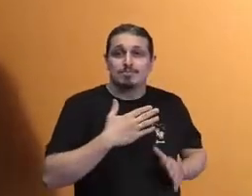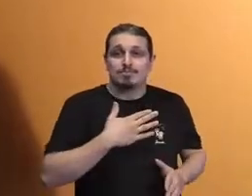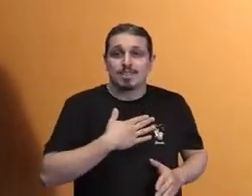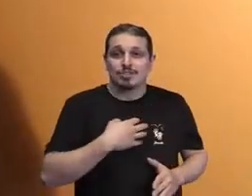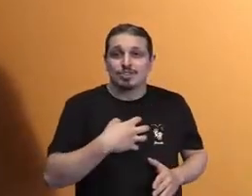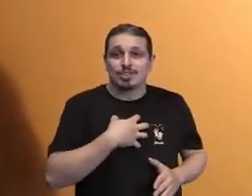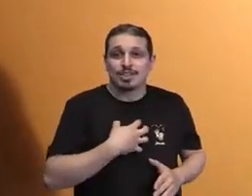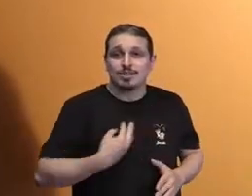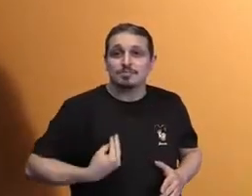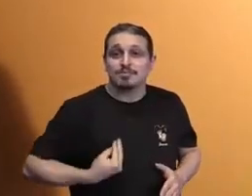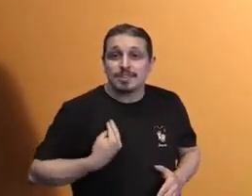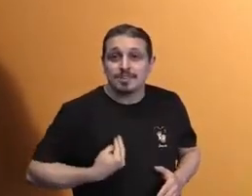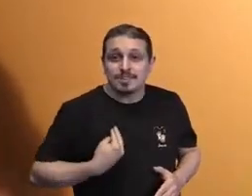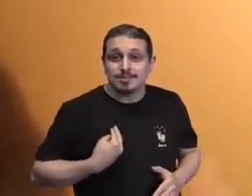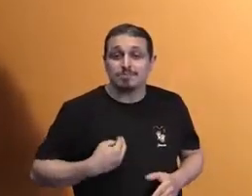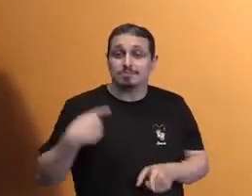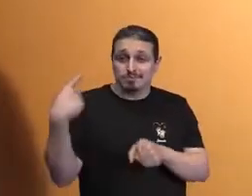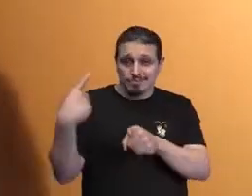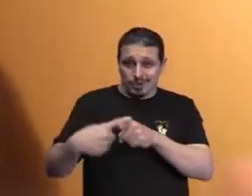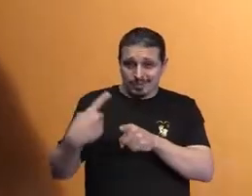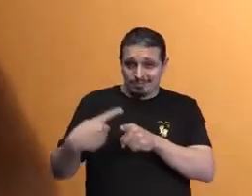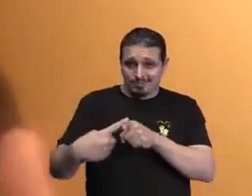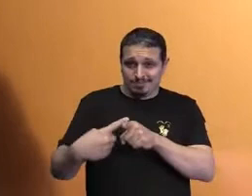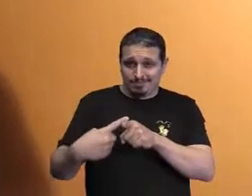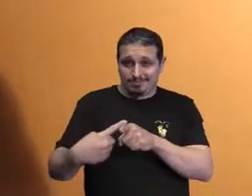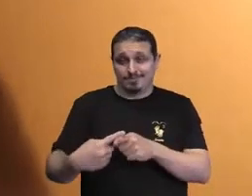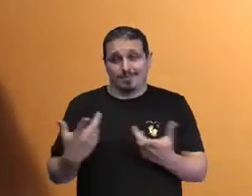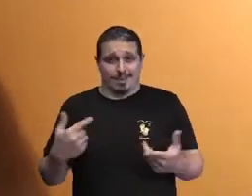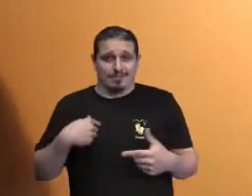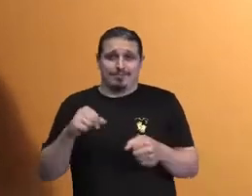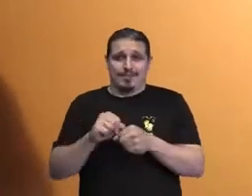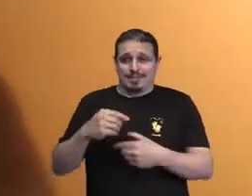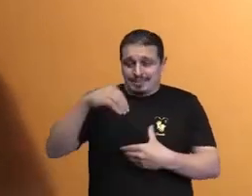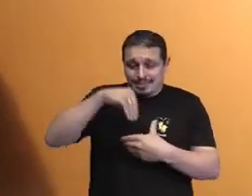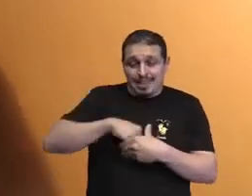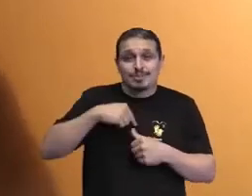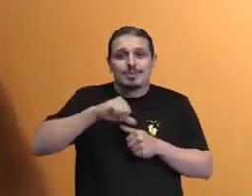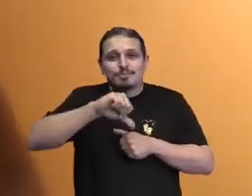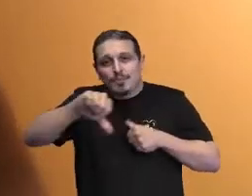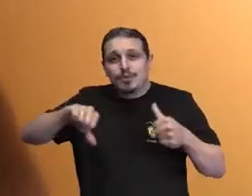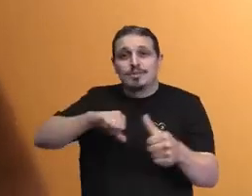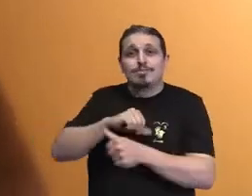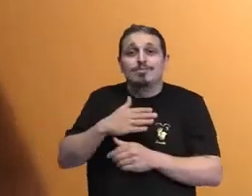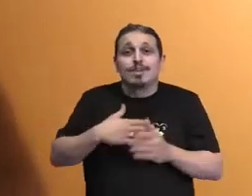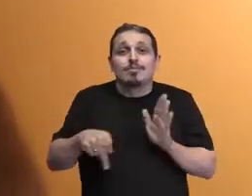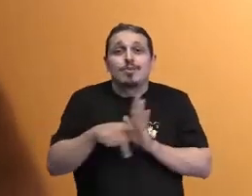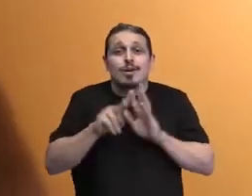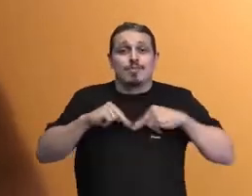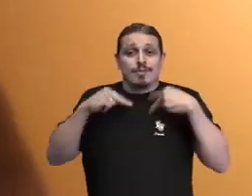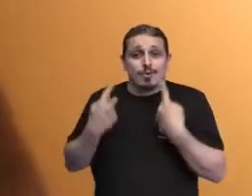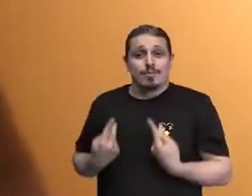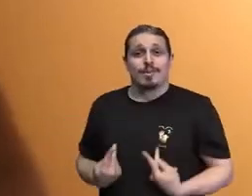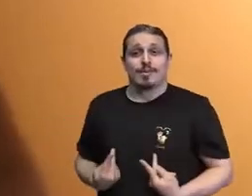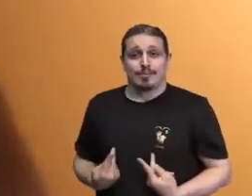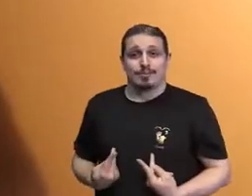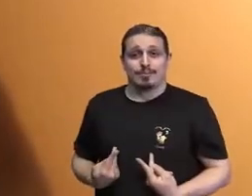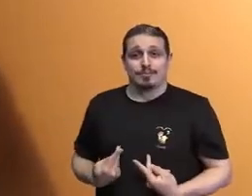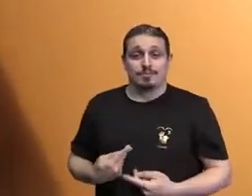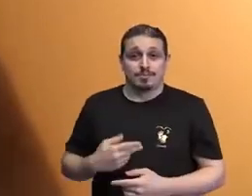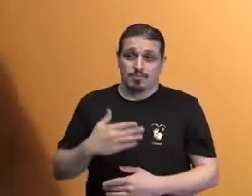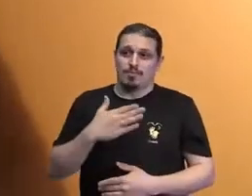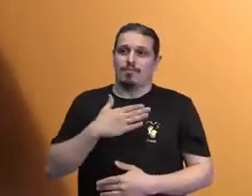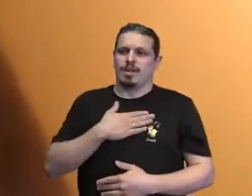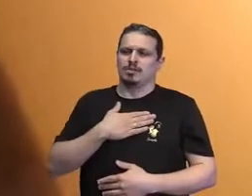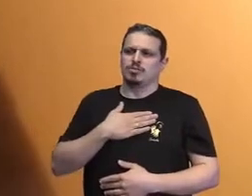a sua maneira de estar dentro de uma metamorfose. E é claro que quando eu estava na universidade,